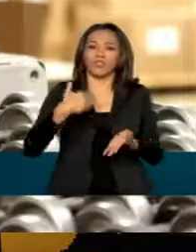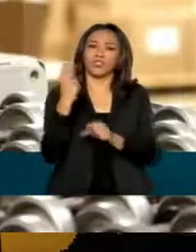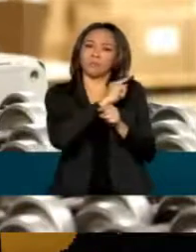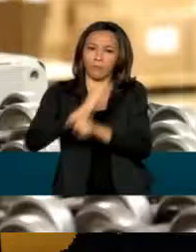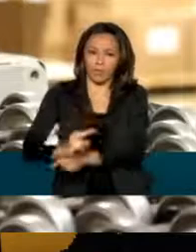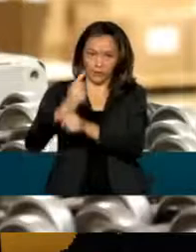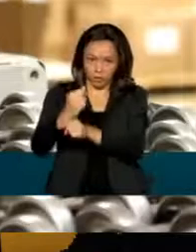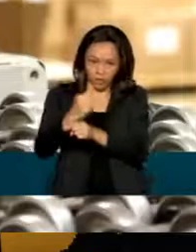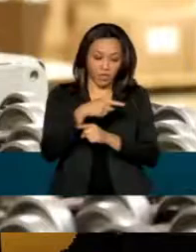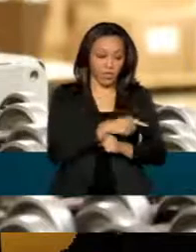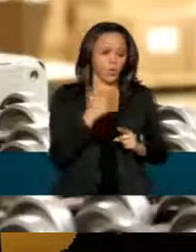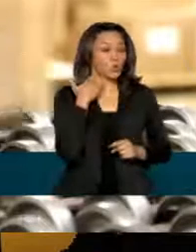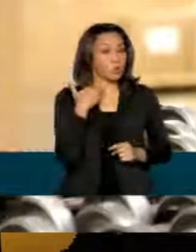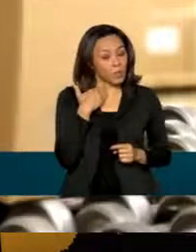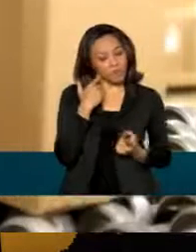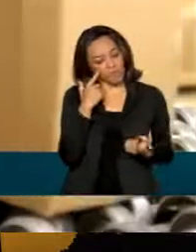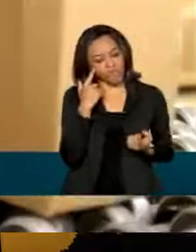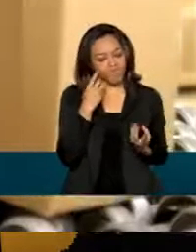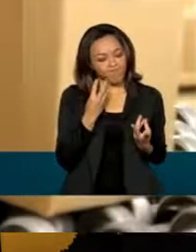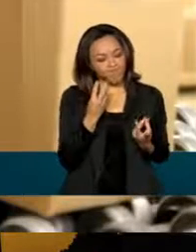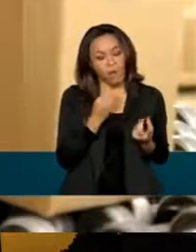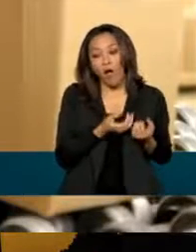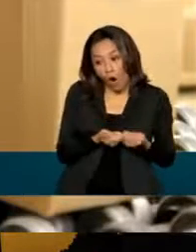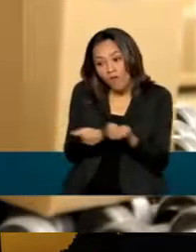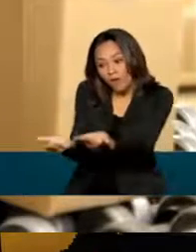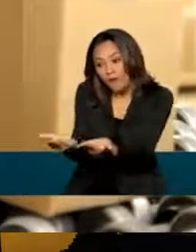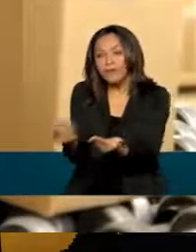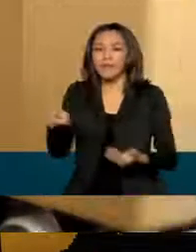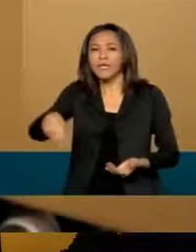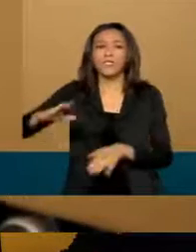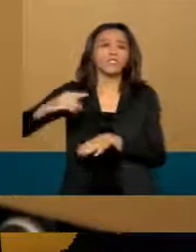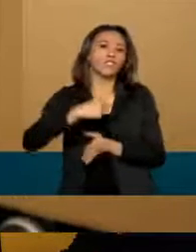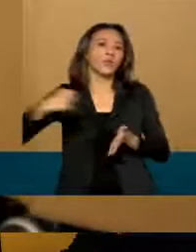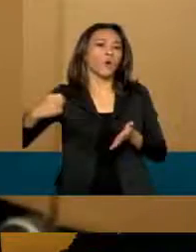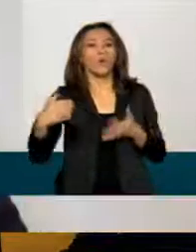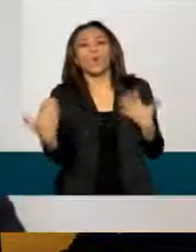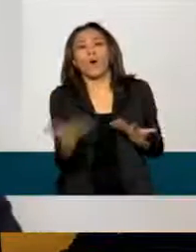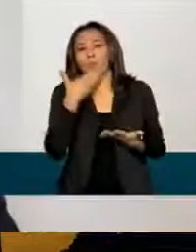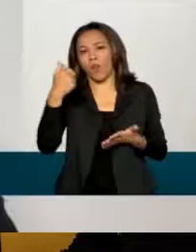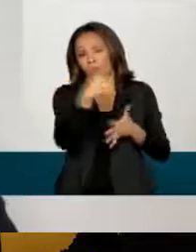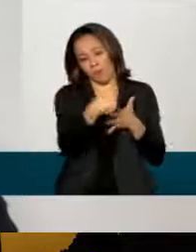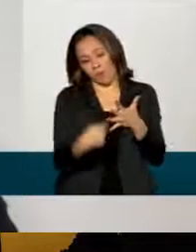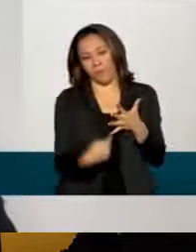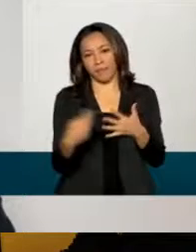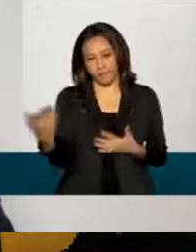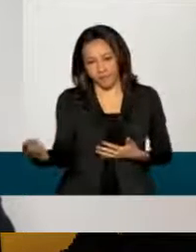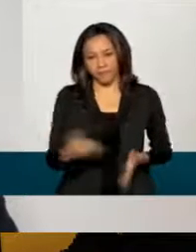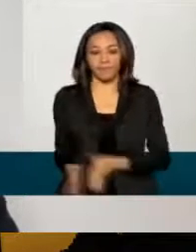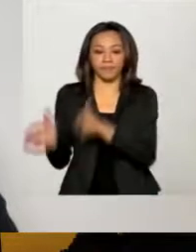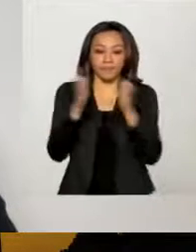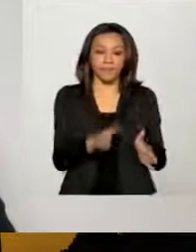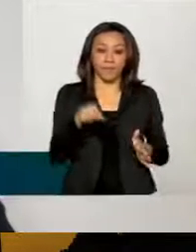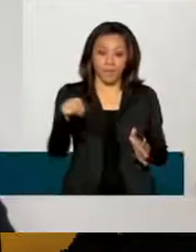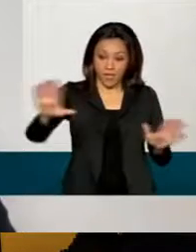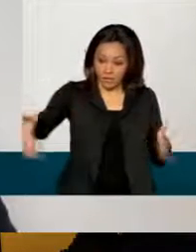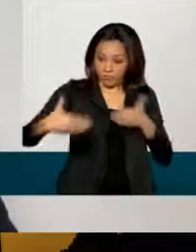financeiras fazem suas ofertas e o empresário escolhe a melhor opção para ele. Ele fecha a transação com